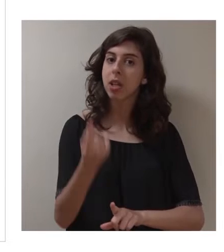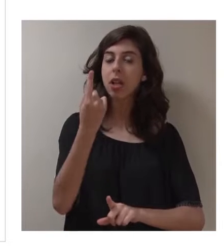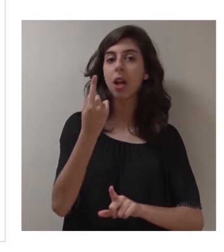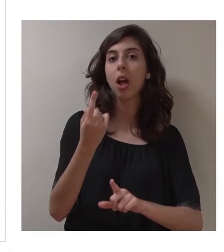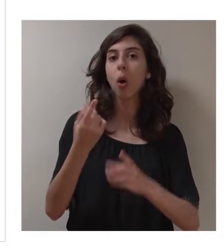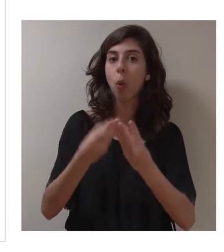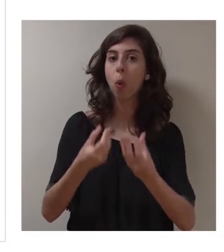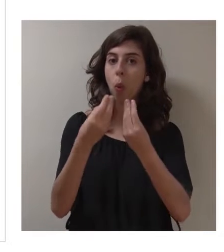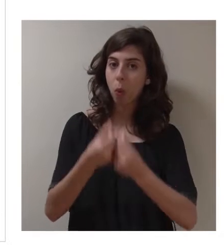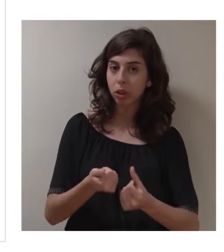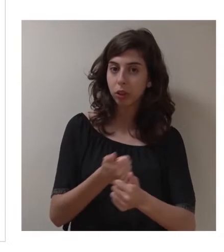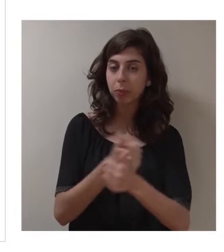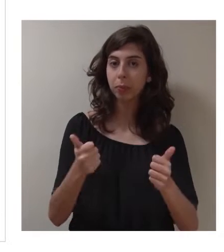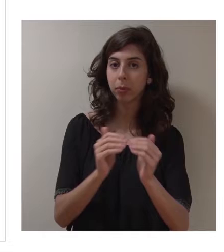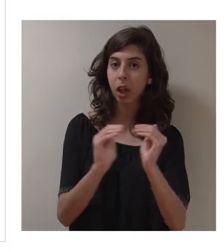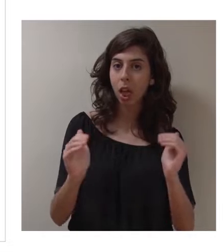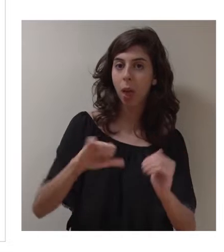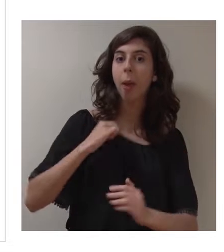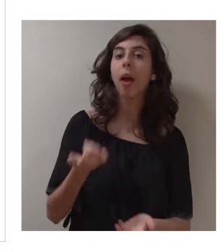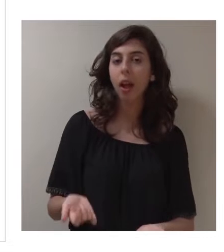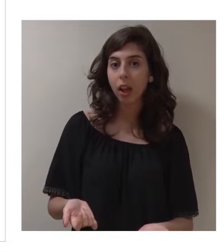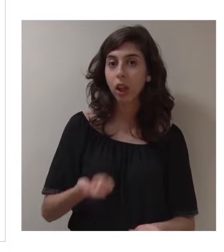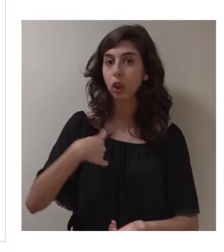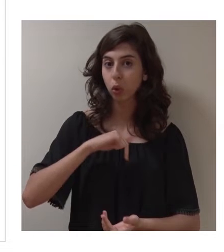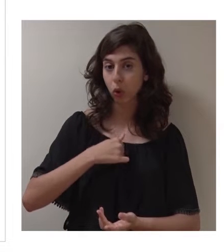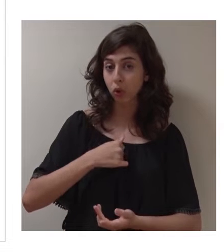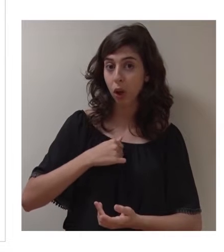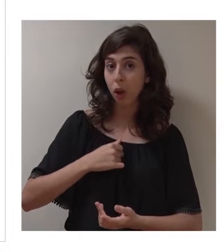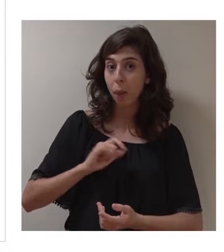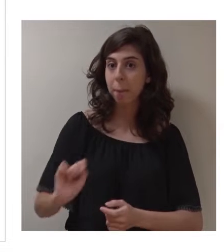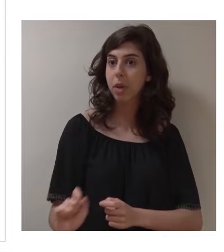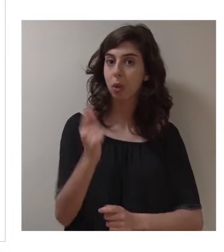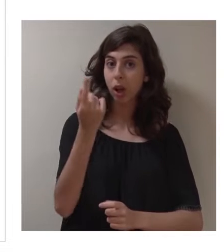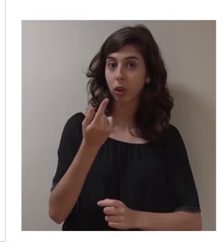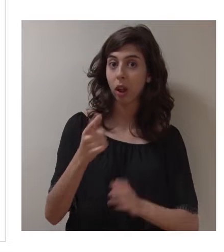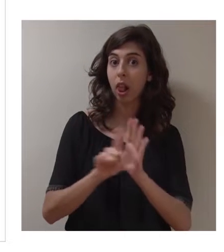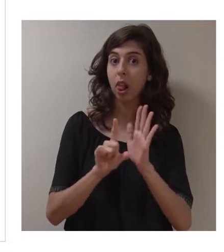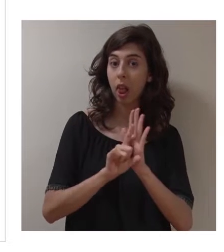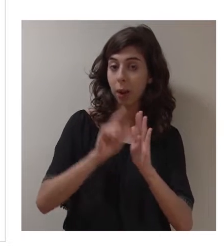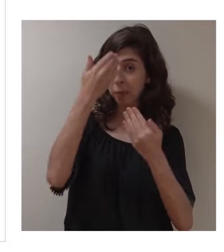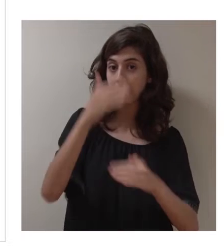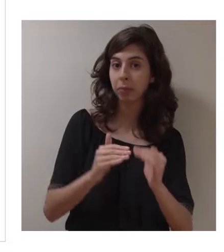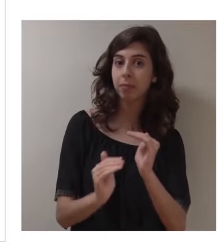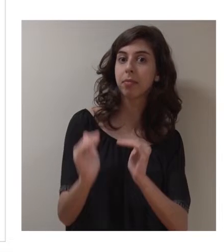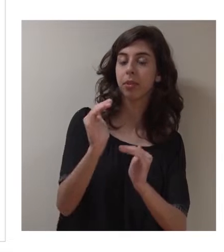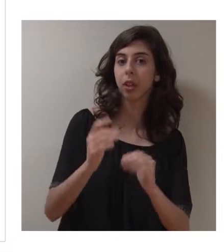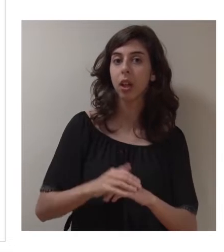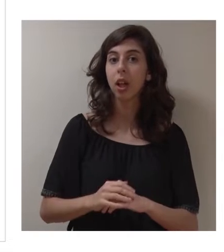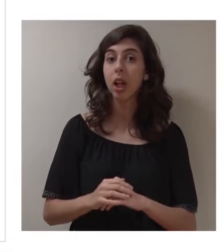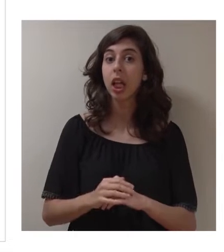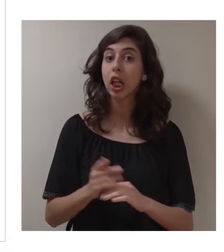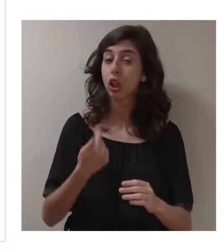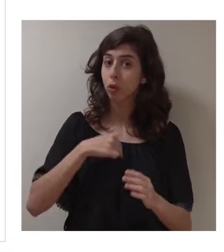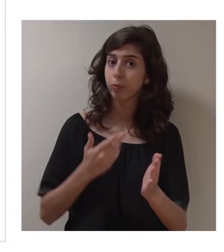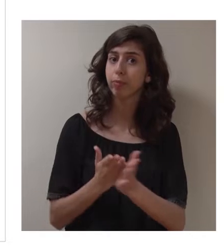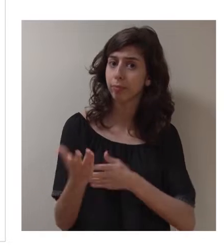ano de contas no Verde. O primeiro ano em que conseguimos ficar aquém do limite legal de endividamento. E